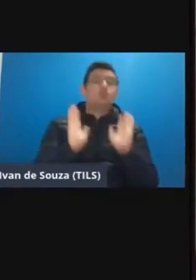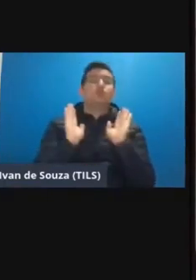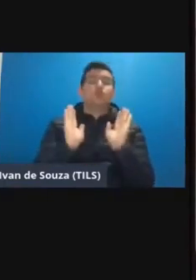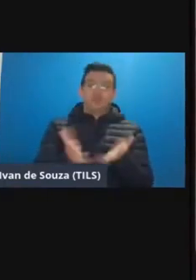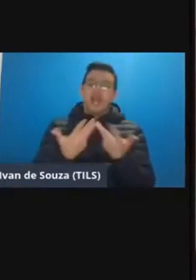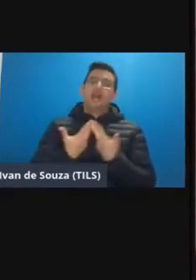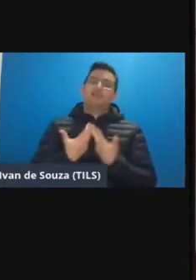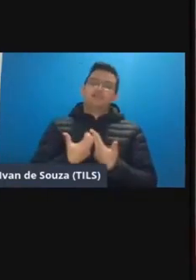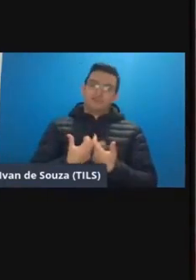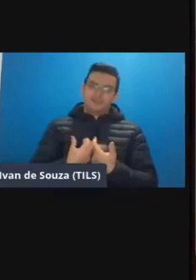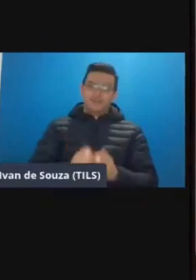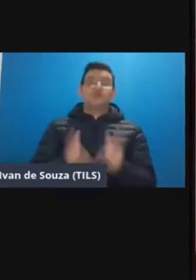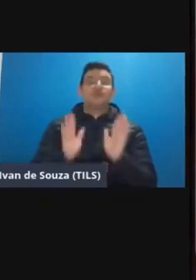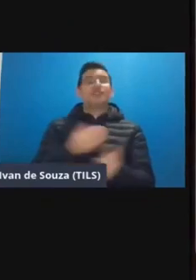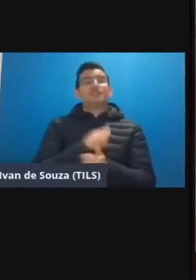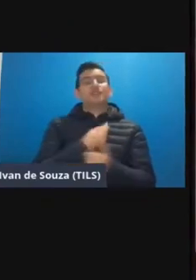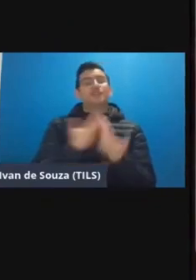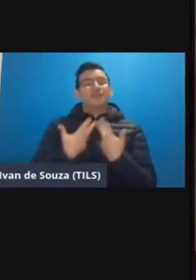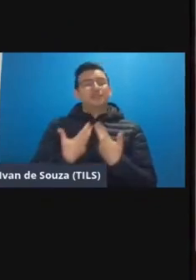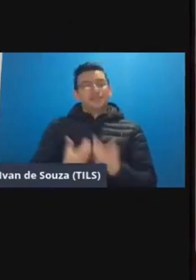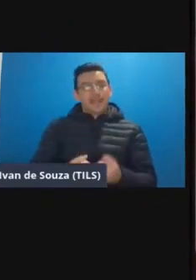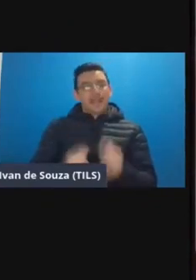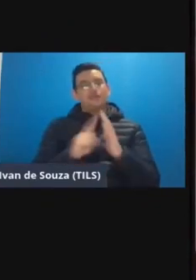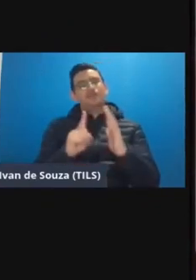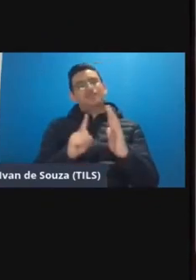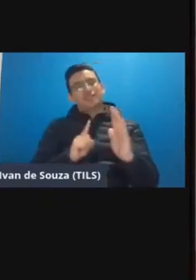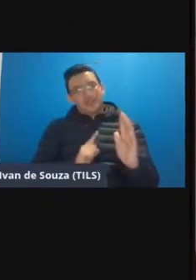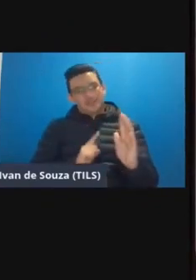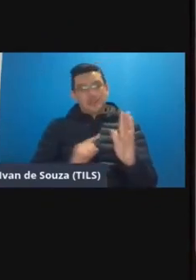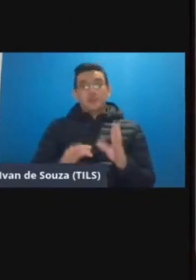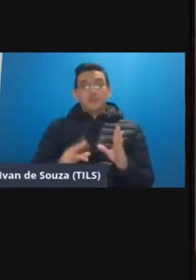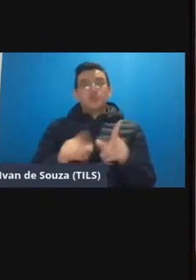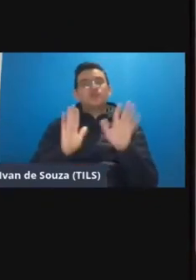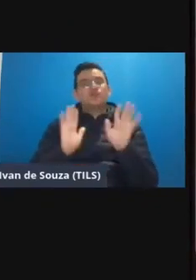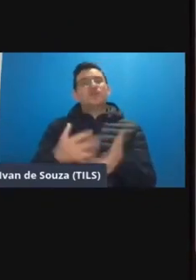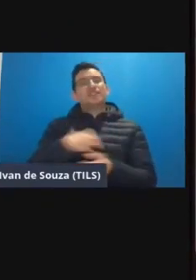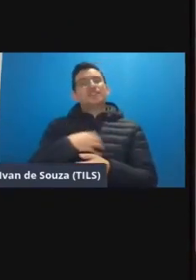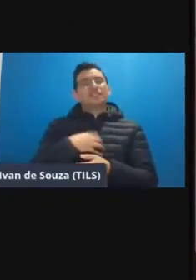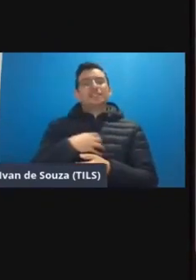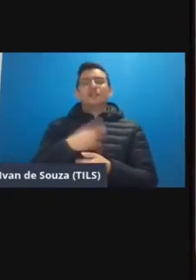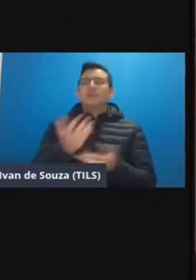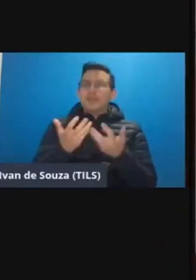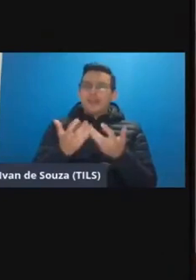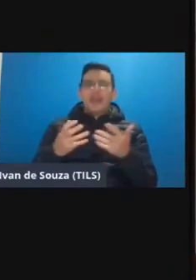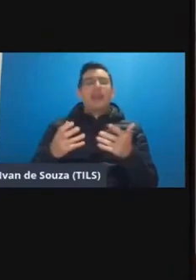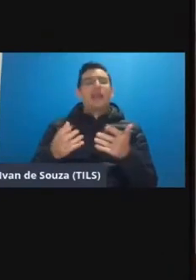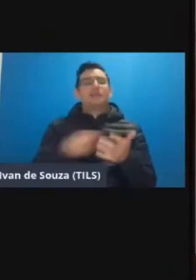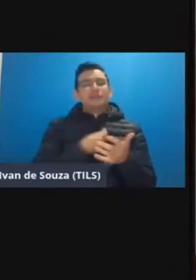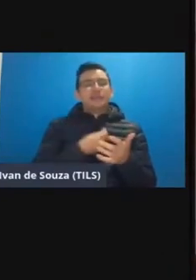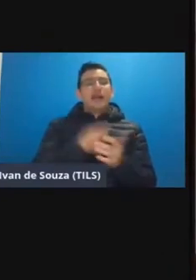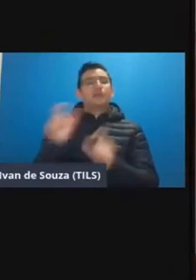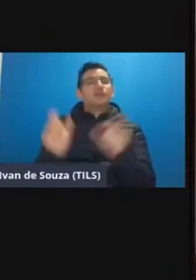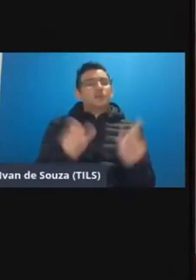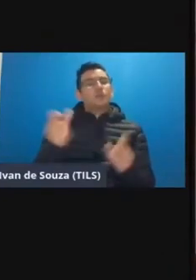cansados já estamos cansados do distanciamento todo mundo já tá sentindo falta daquela sociabilidade com os